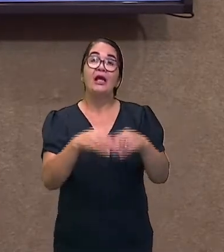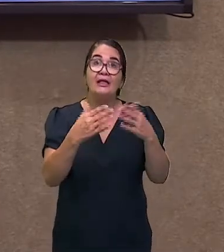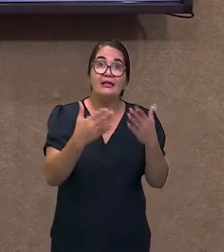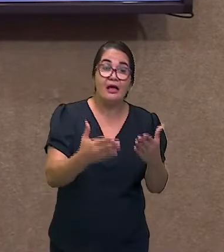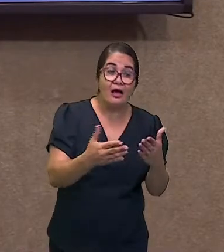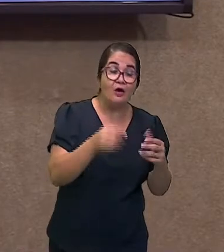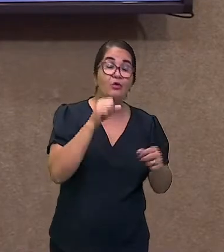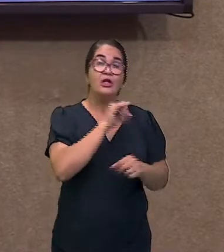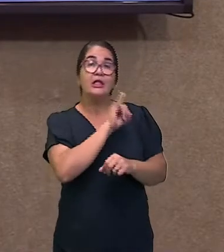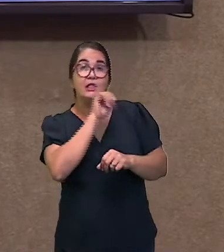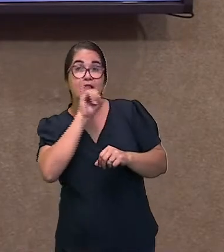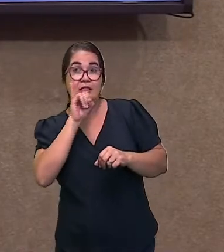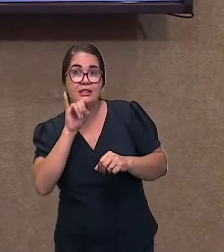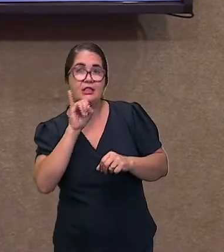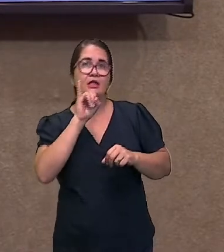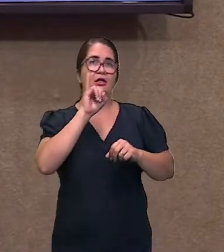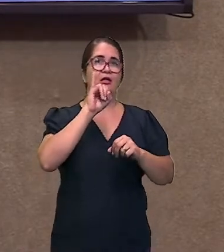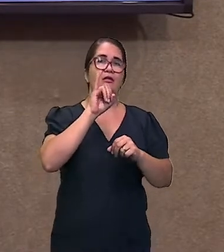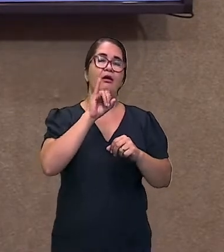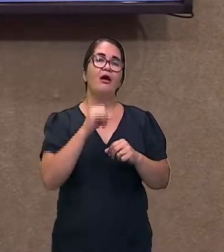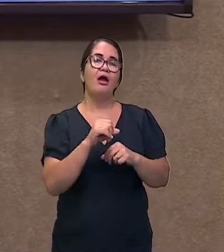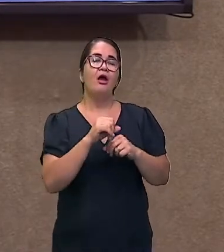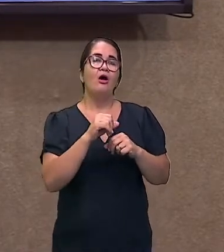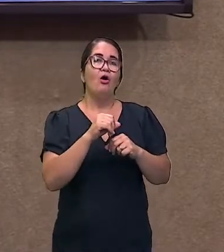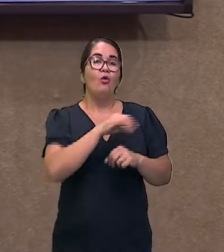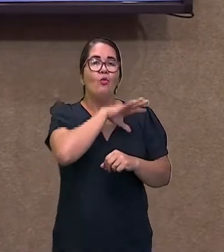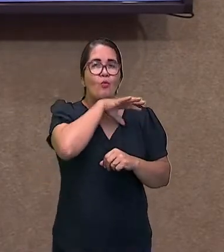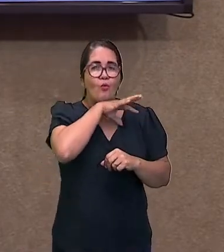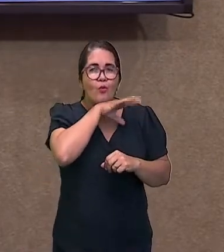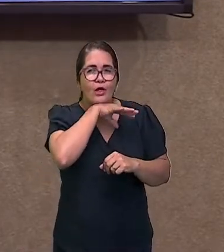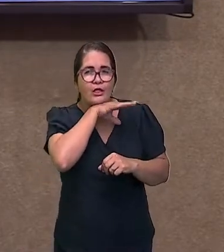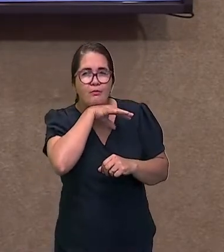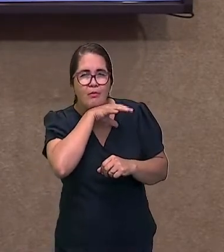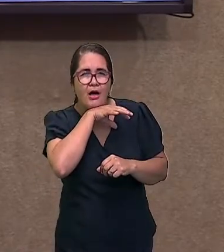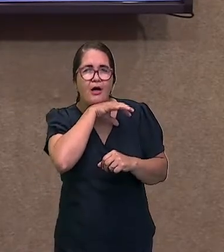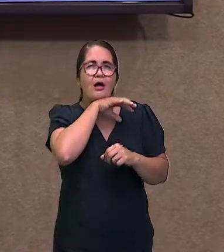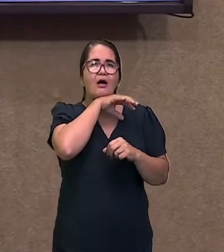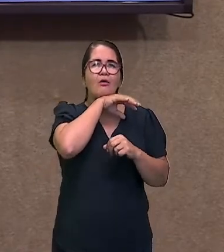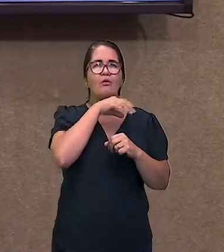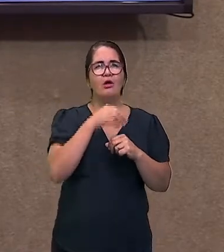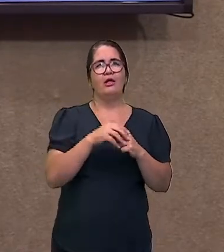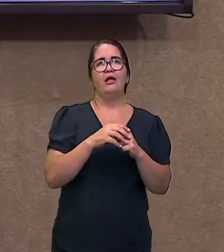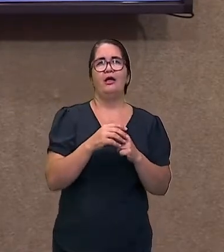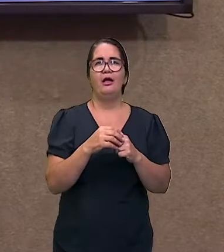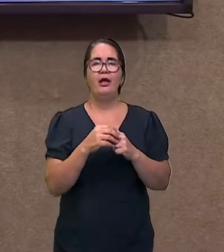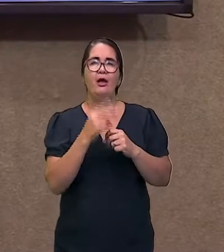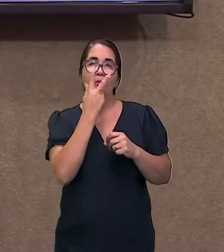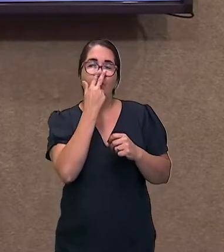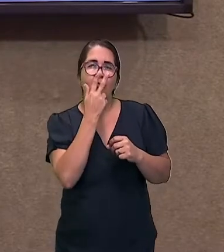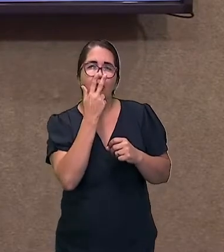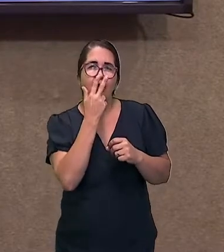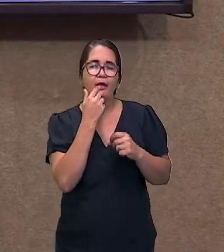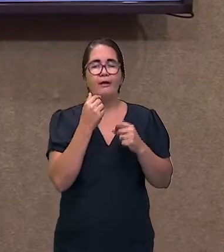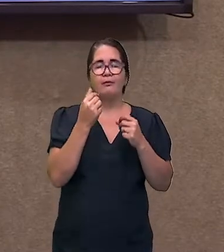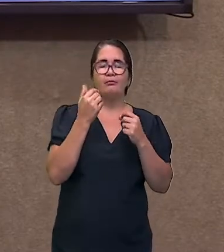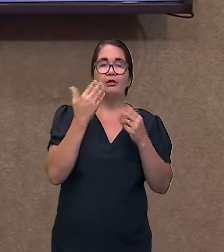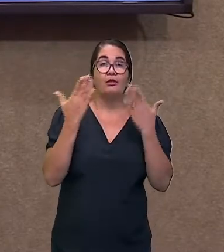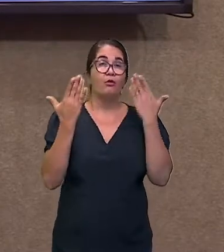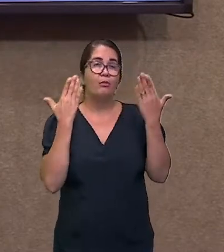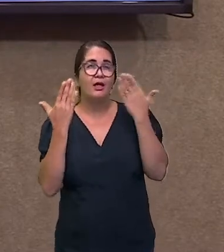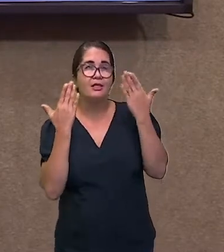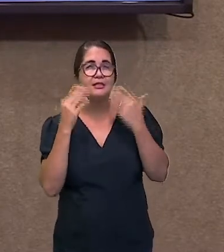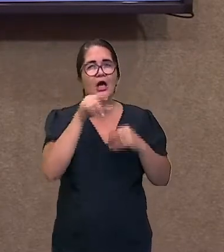vários nutrientes naquele solo, que vão ser aproveitados pelas plantas, que mais tarde serão